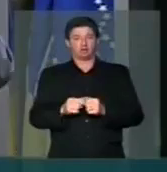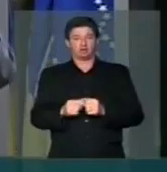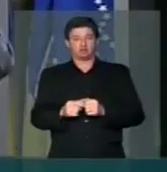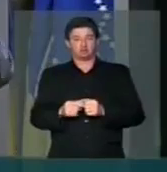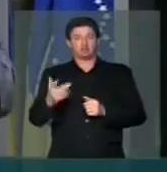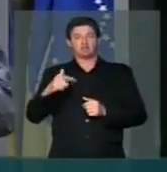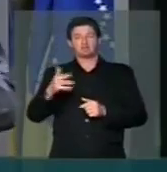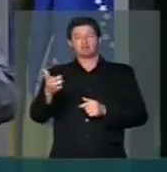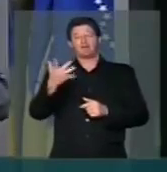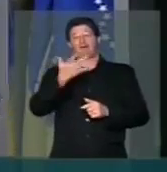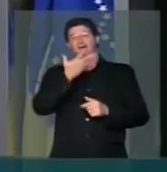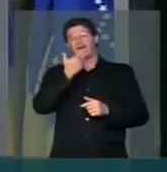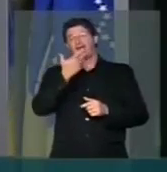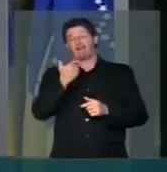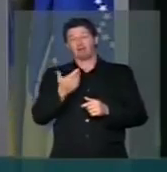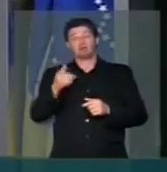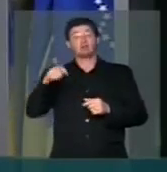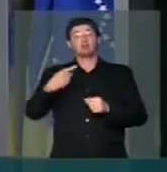diz Dilma Rousseff.